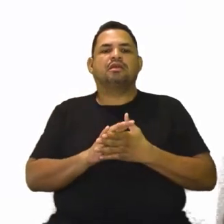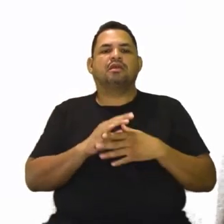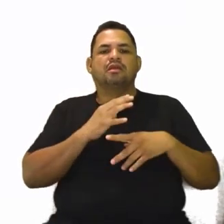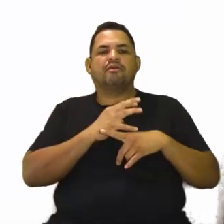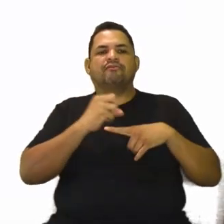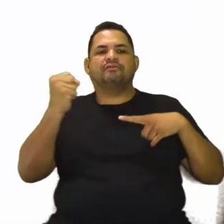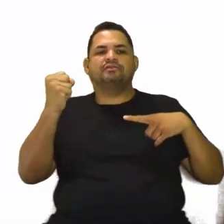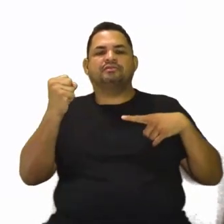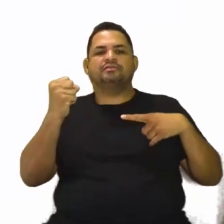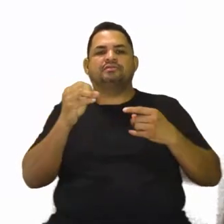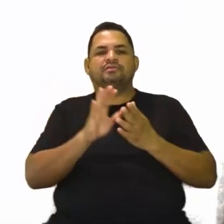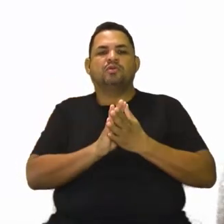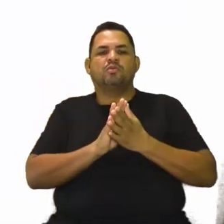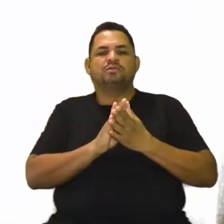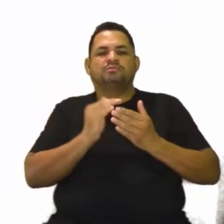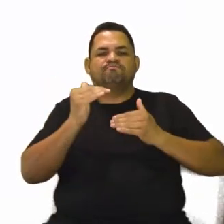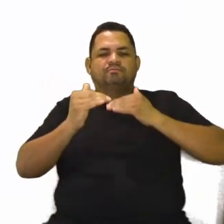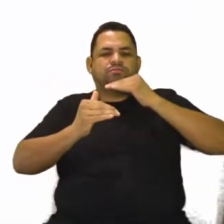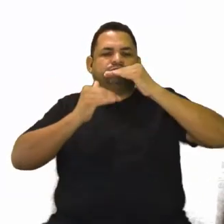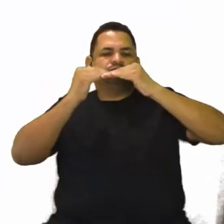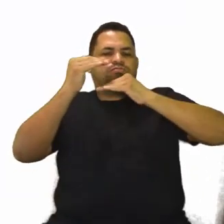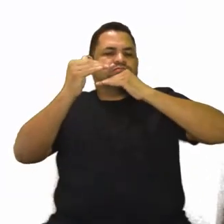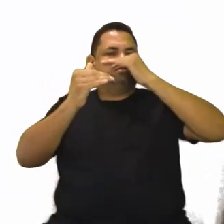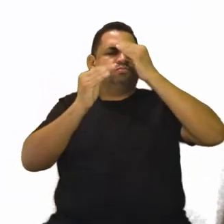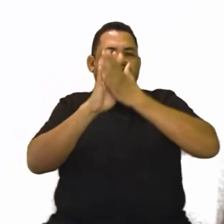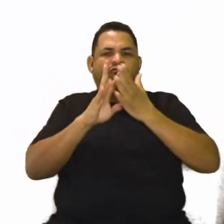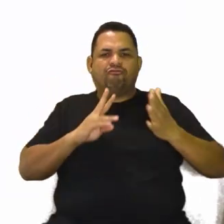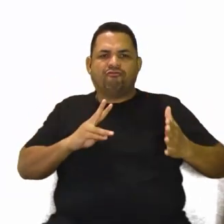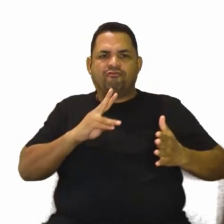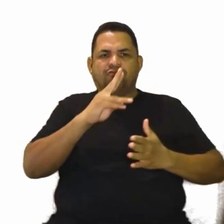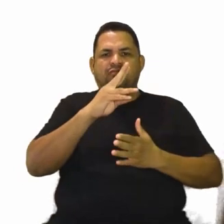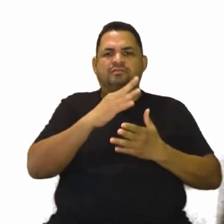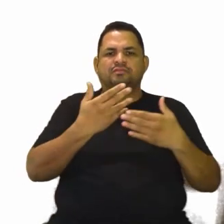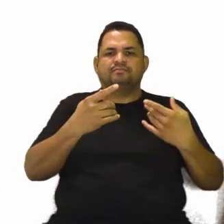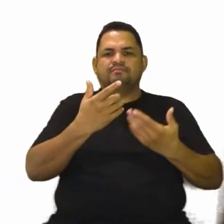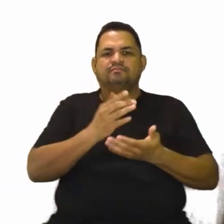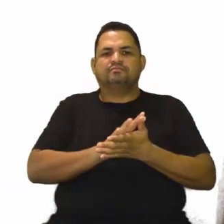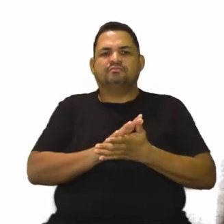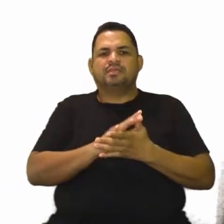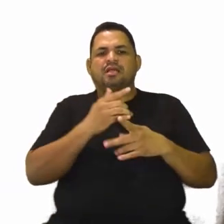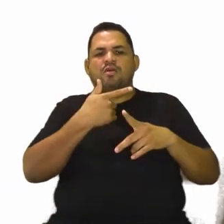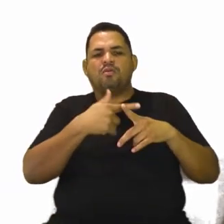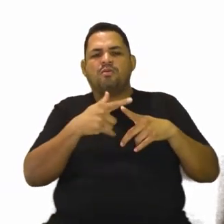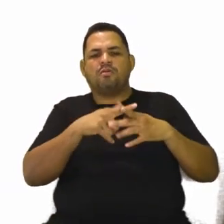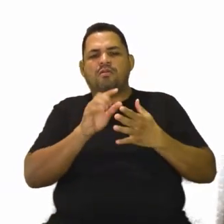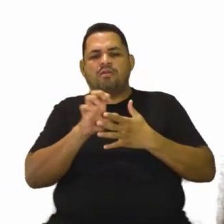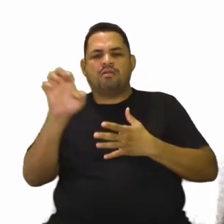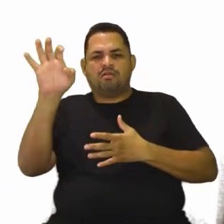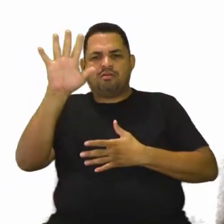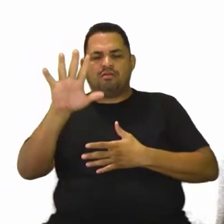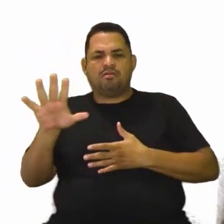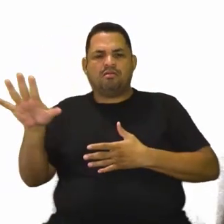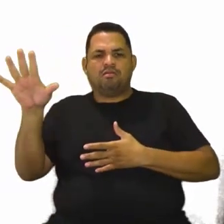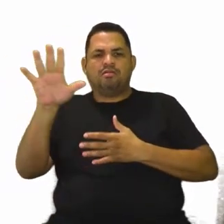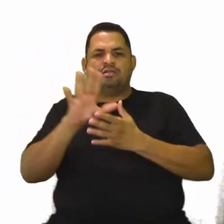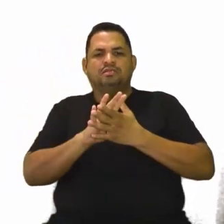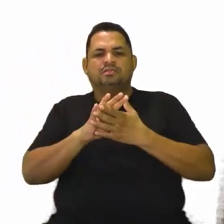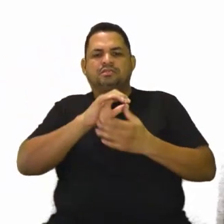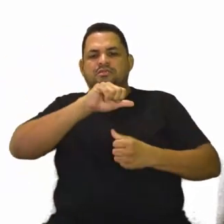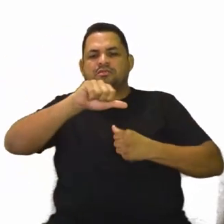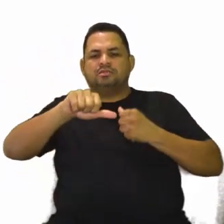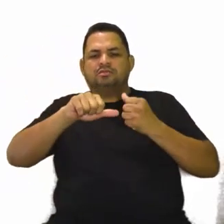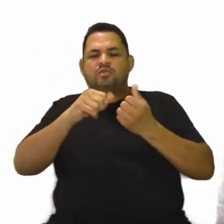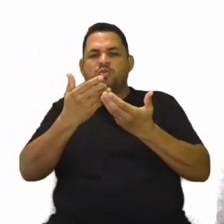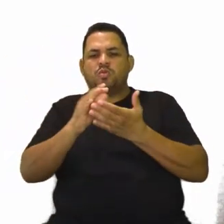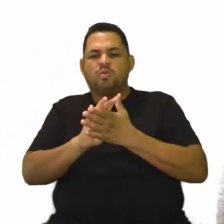É lá, começou um crescimento muito forte. A tendência, crise da Europa vai fazer com que os Estados Unidos se fortaleçam